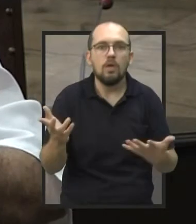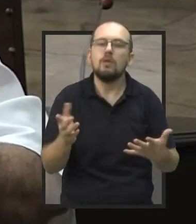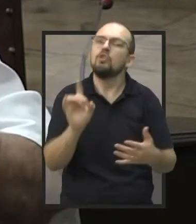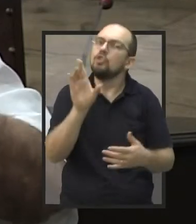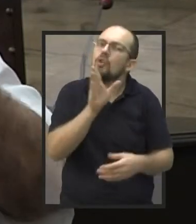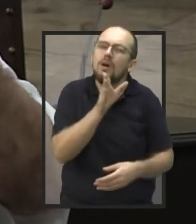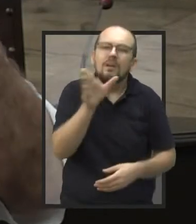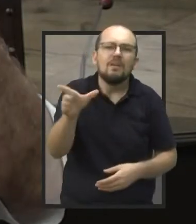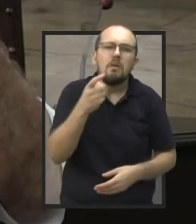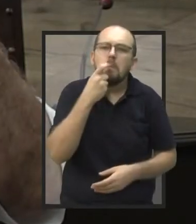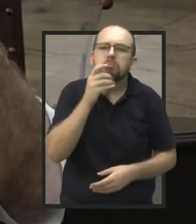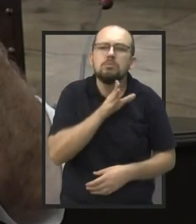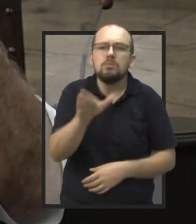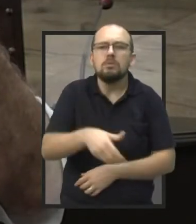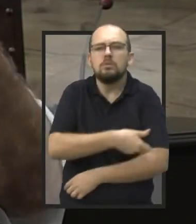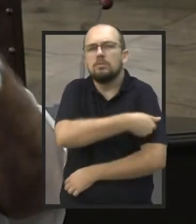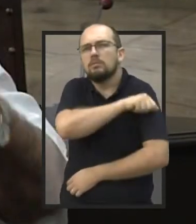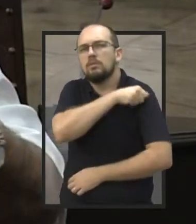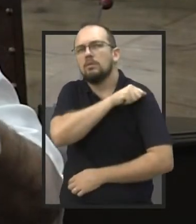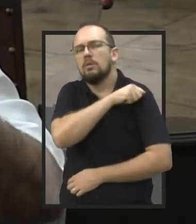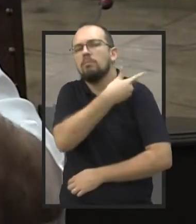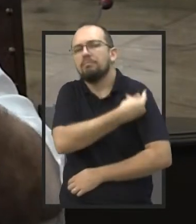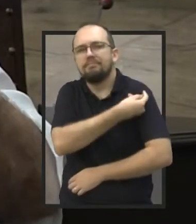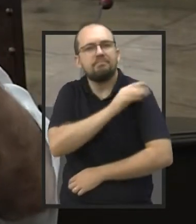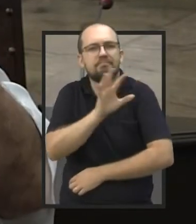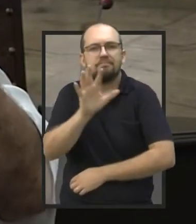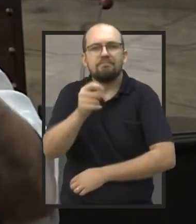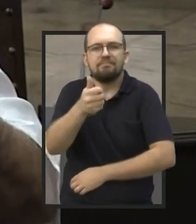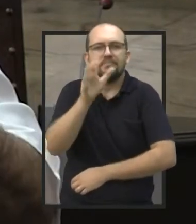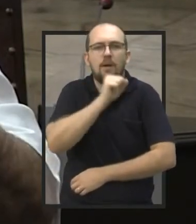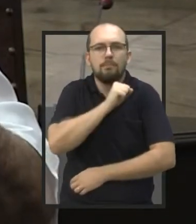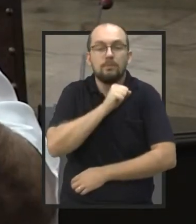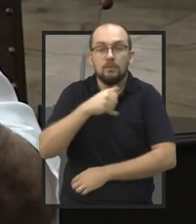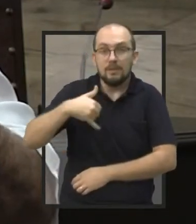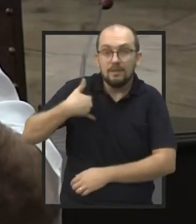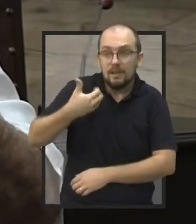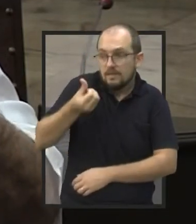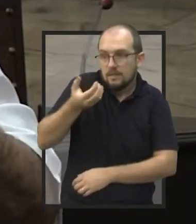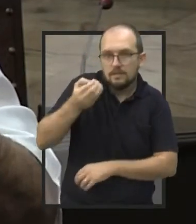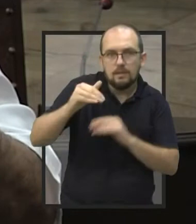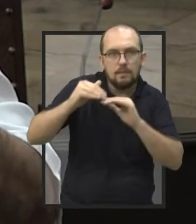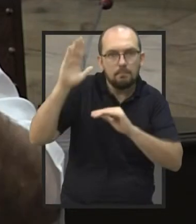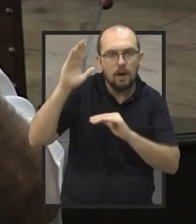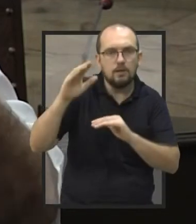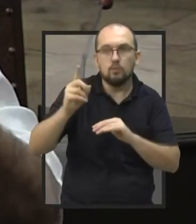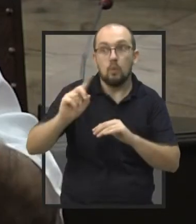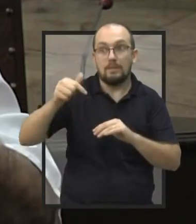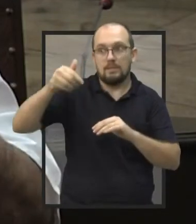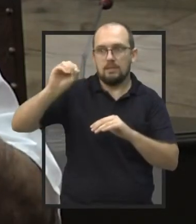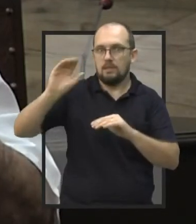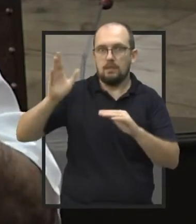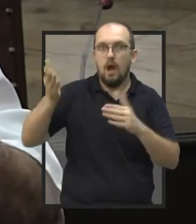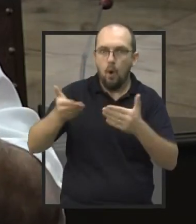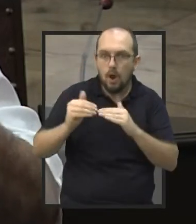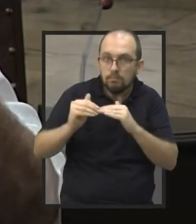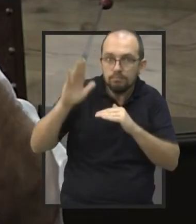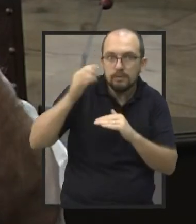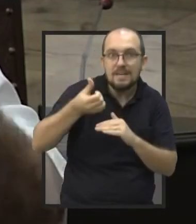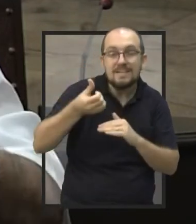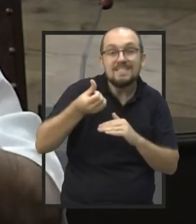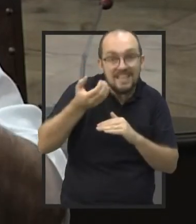vacina. As pessoas que têm mais de 60 anos e foram liberadas para 60 agora, não é mais 70, é 60 anos,